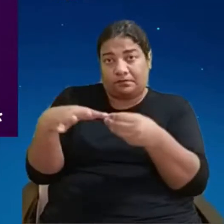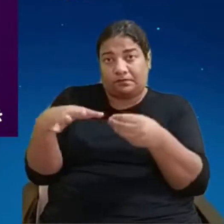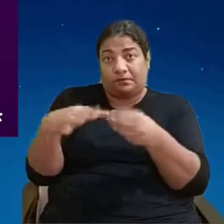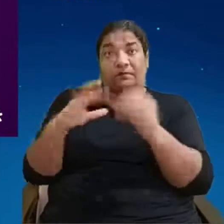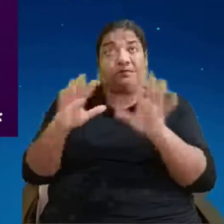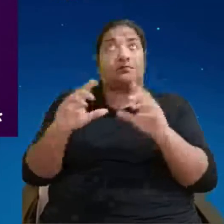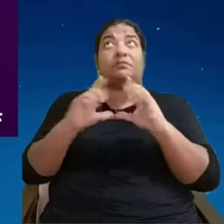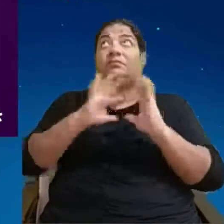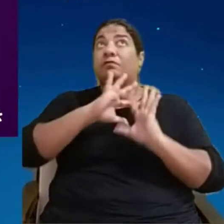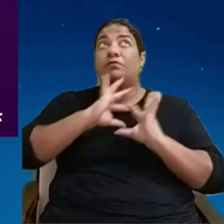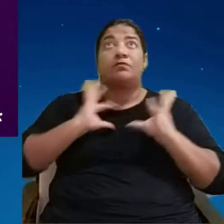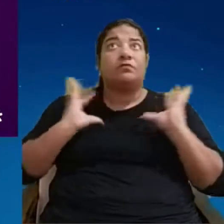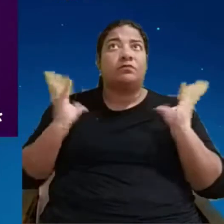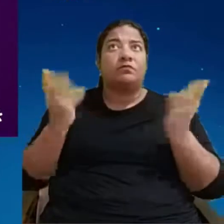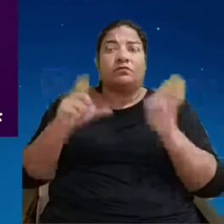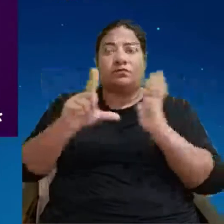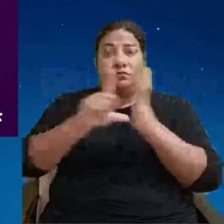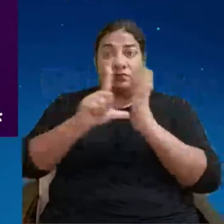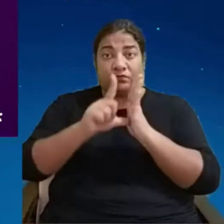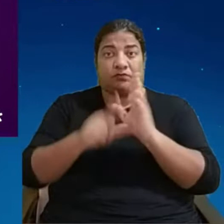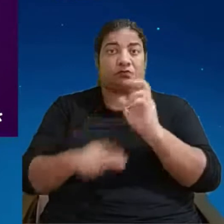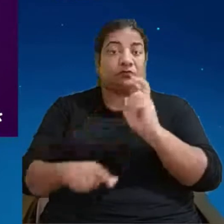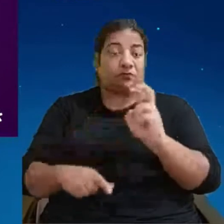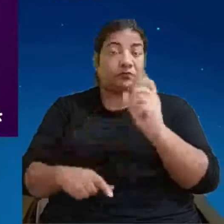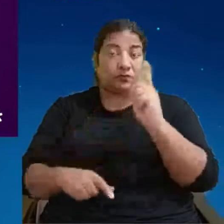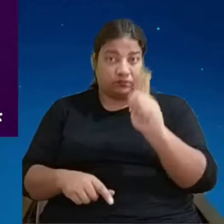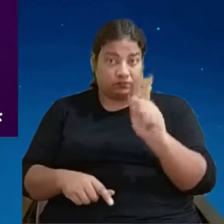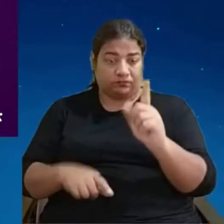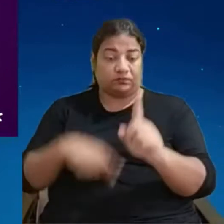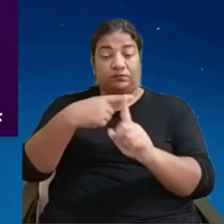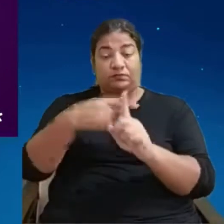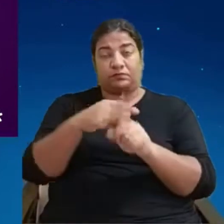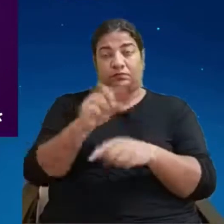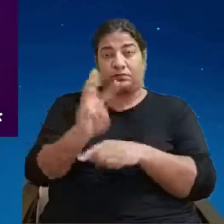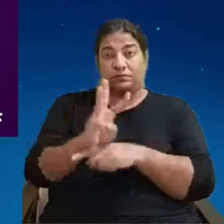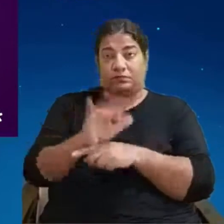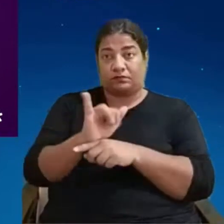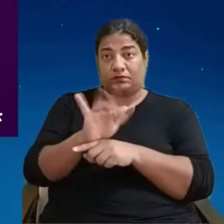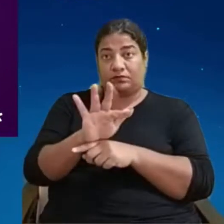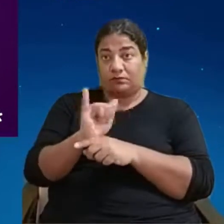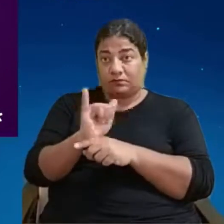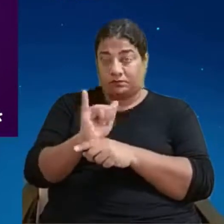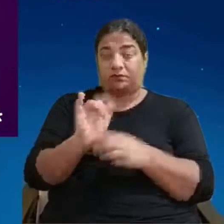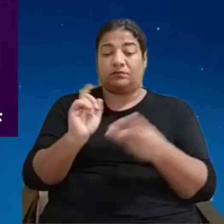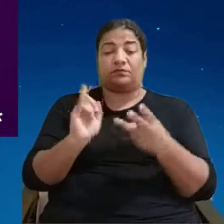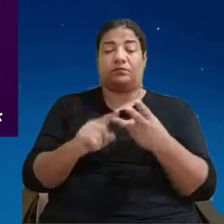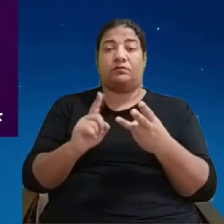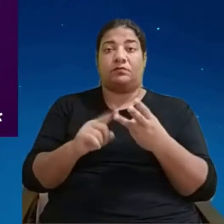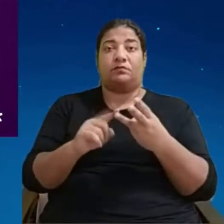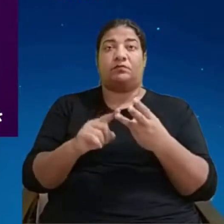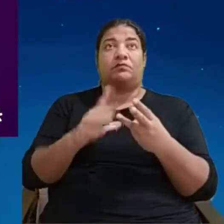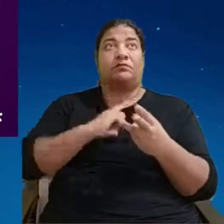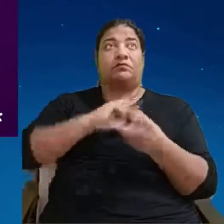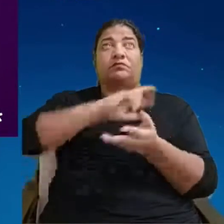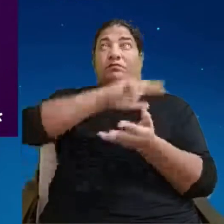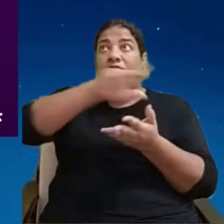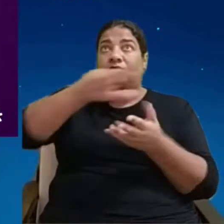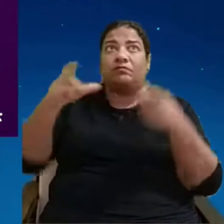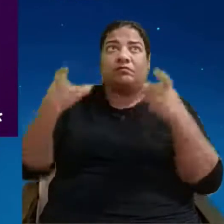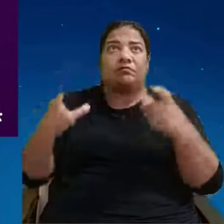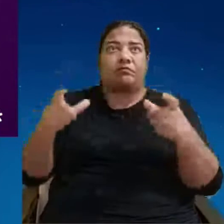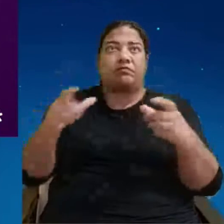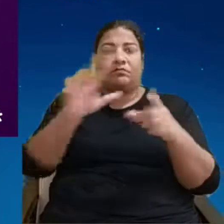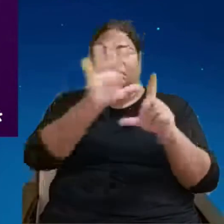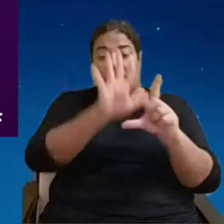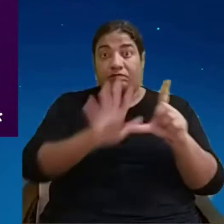-Fi, VR, realidade virtual, para levar para o cliente para um ambiente metaverso, para ele poder escolher o produto que ele quer.